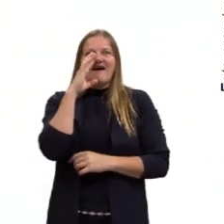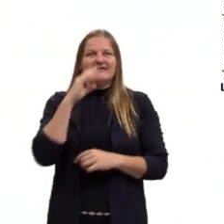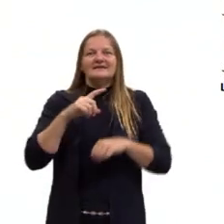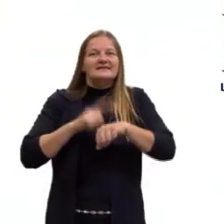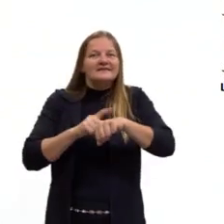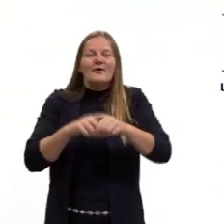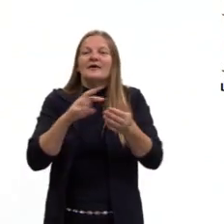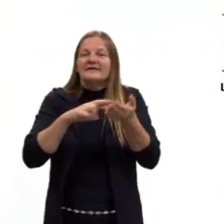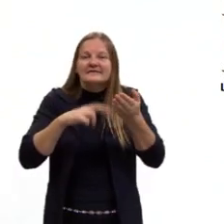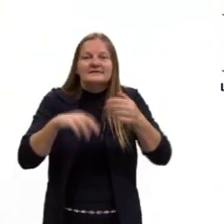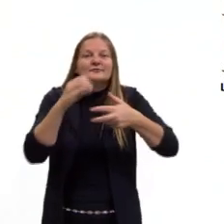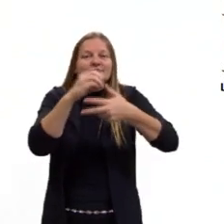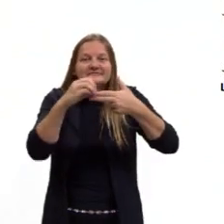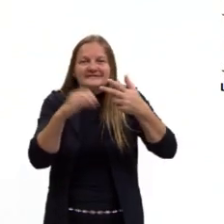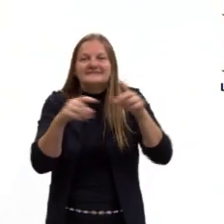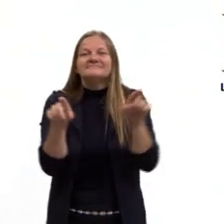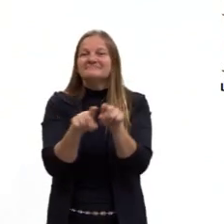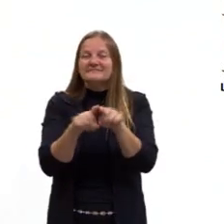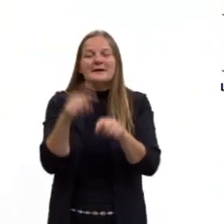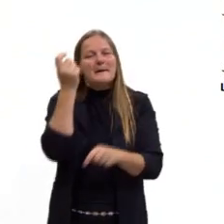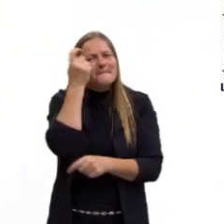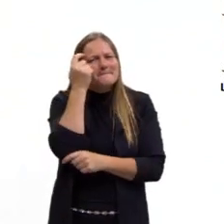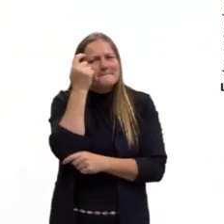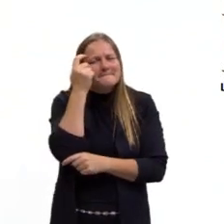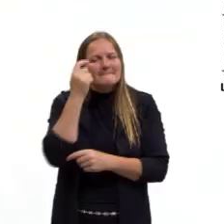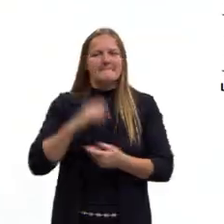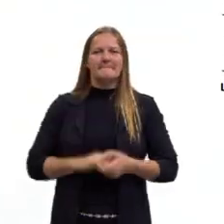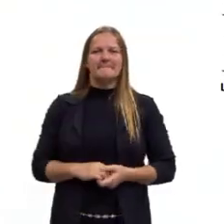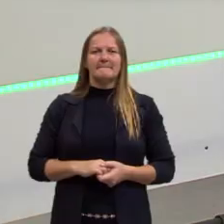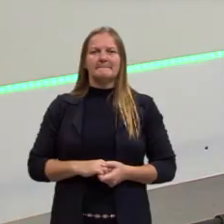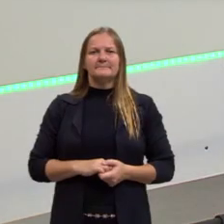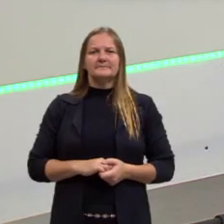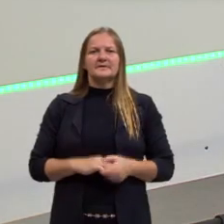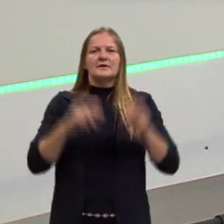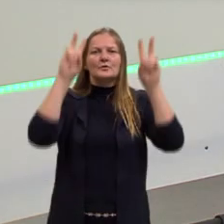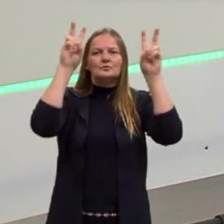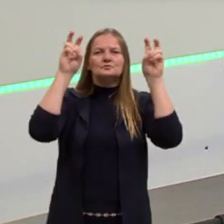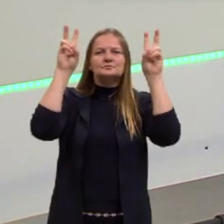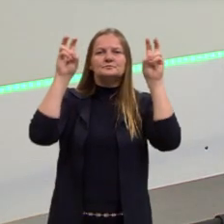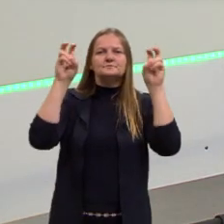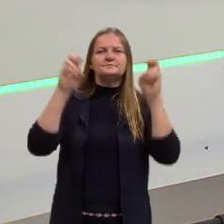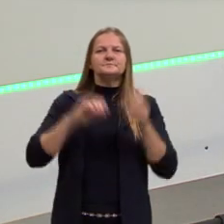da redação do Enem, e a gente está pensando que a temática